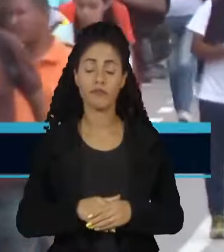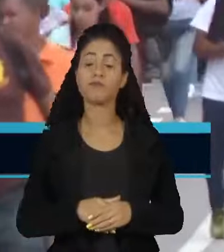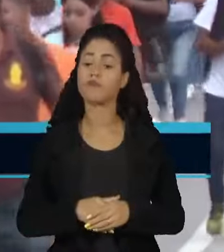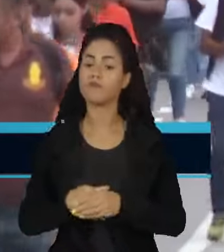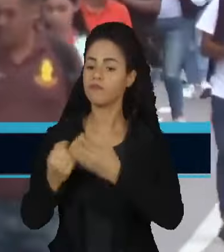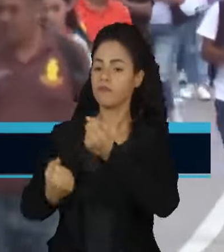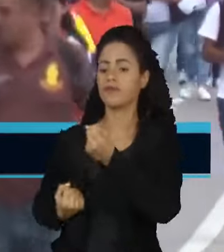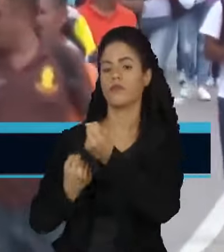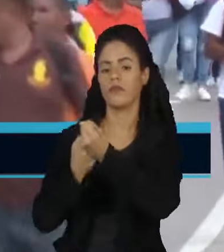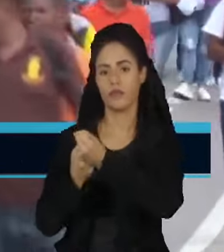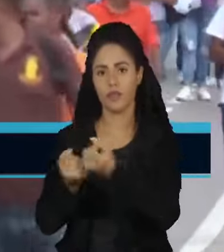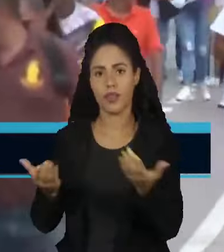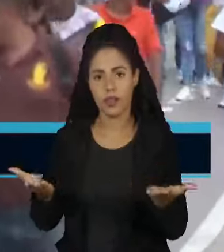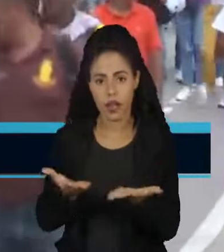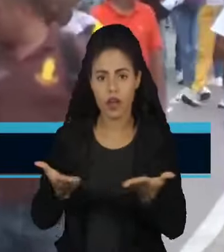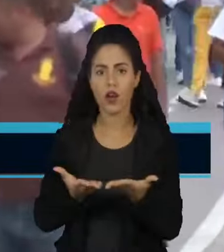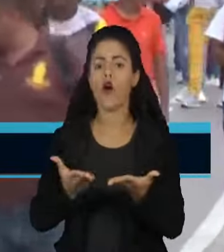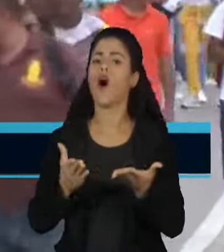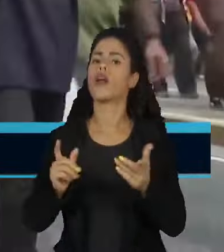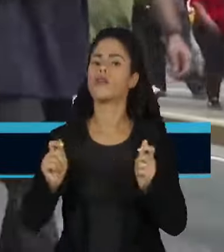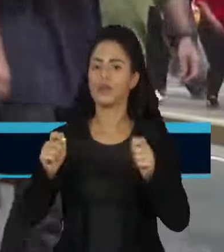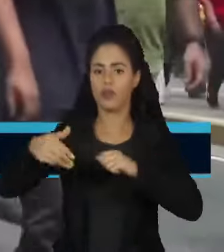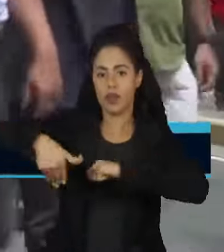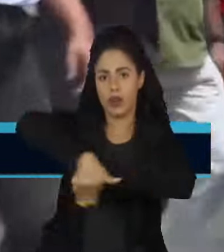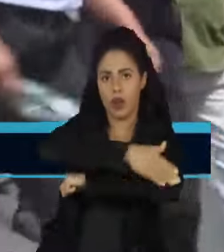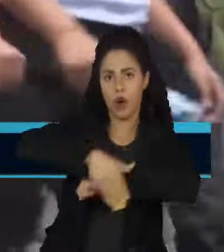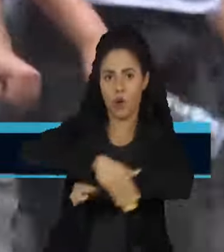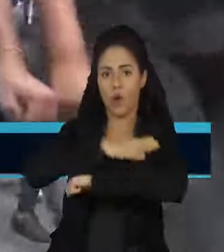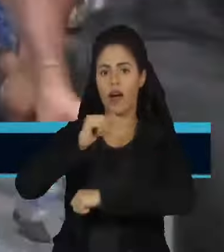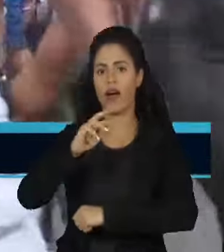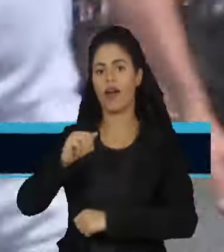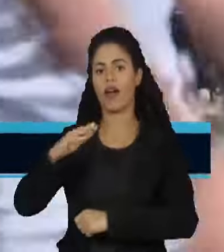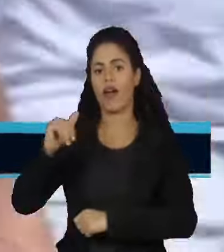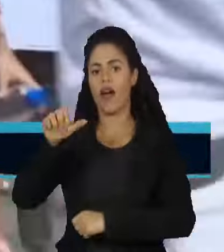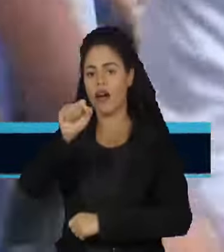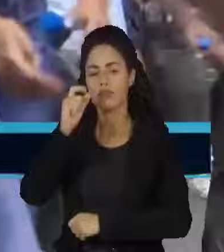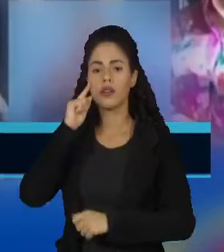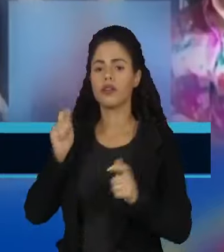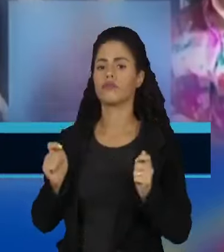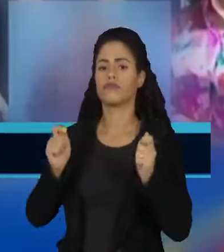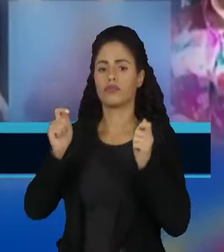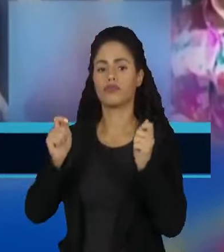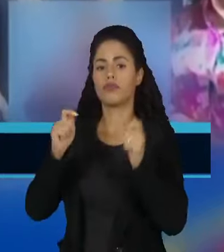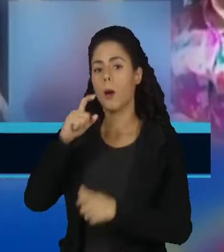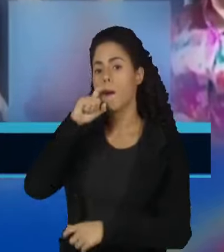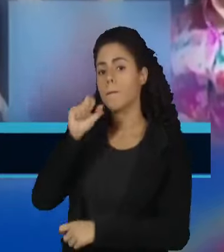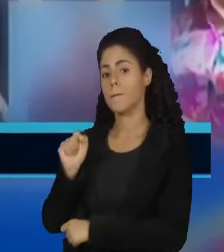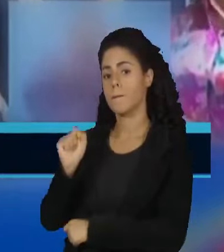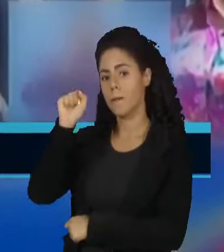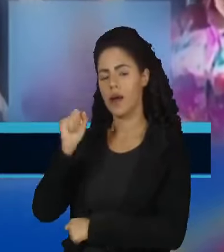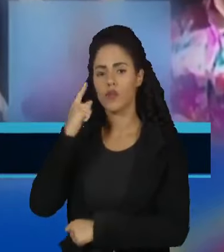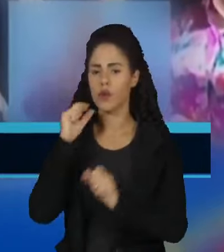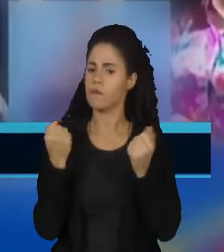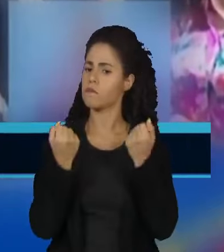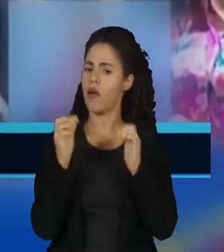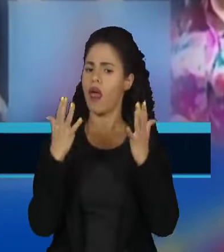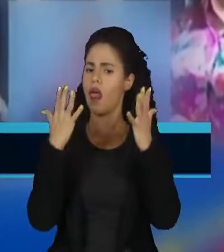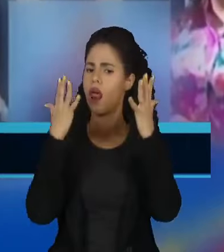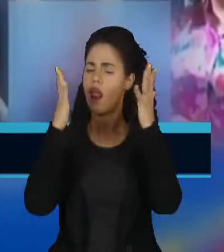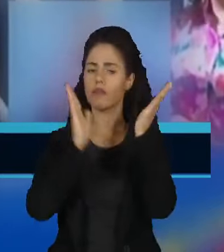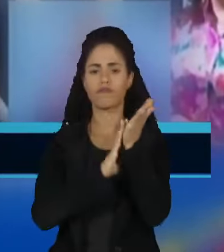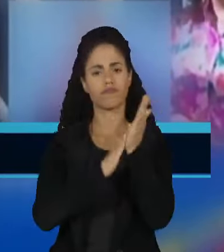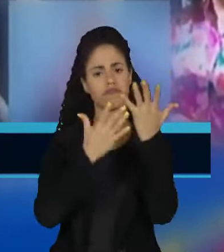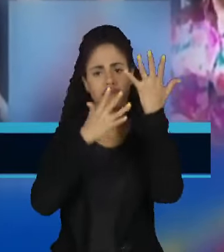Apoiadores do regime saíram às ruas de Caracas para comemorar a vitória. O líder, Nicolás Maduro, celebrou o que chamou de